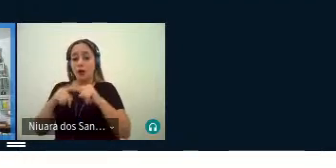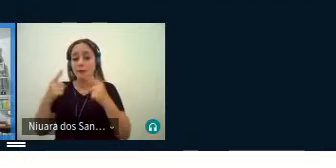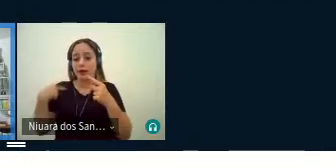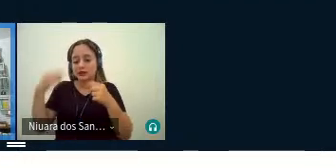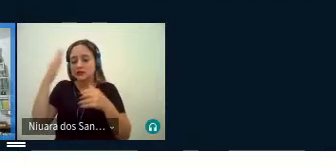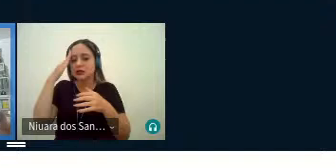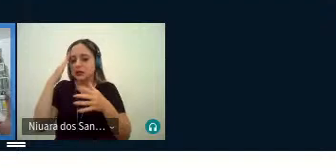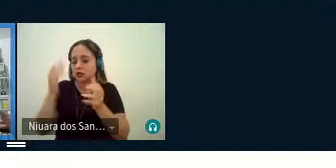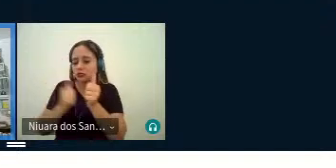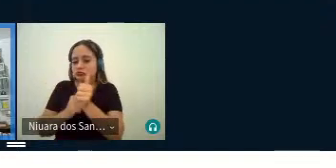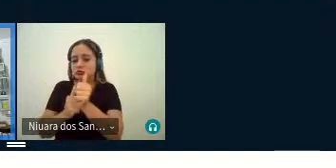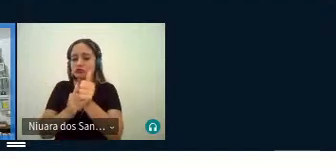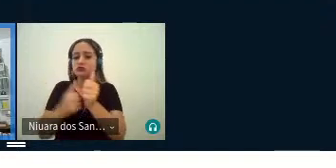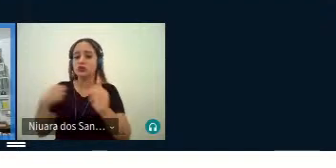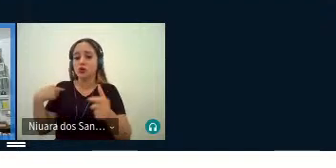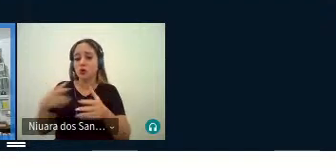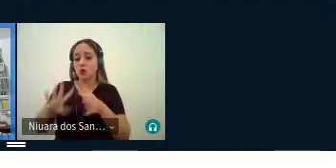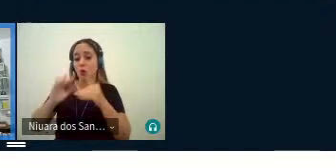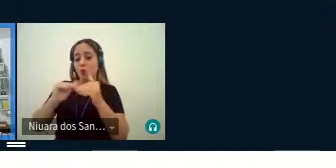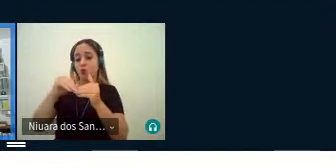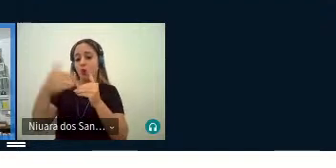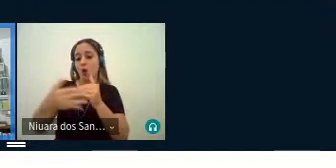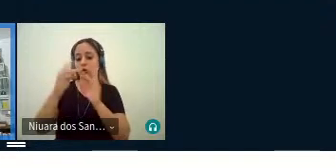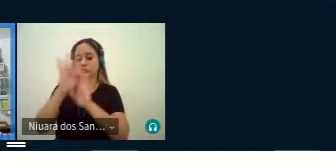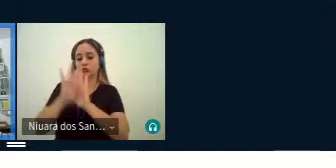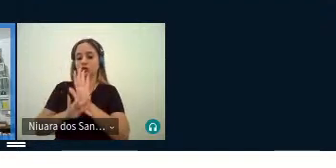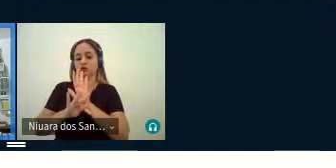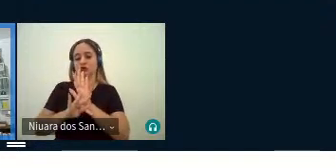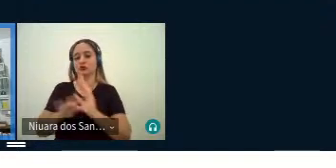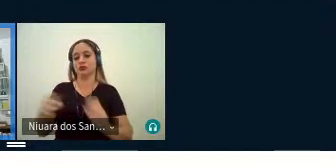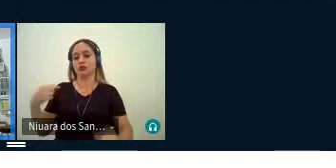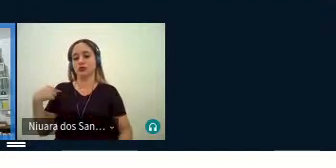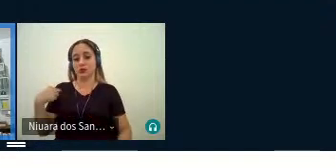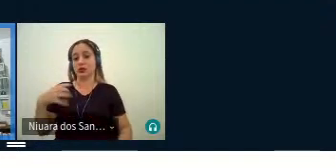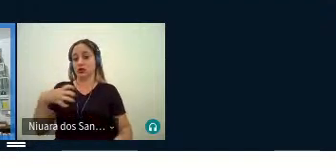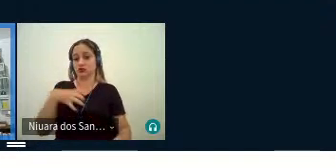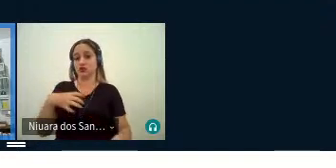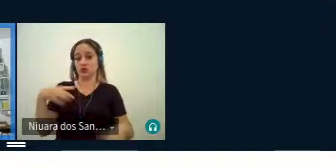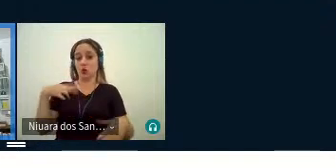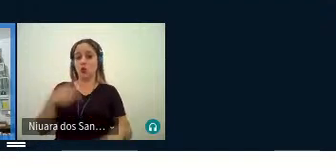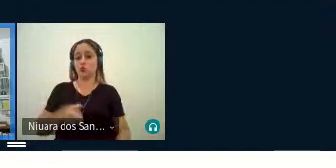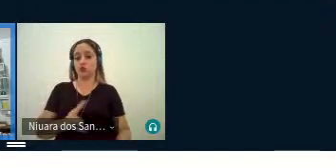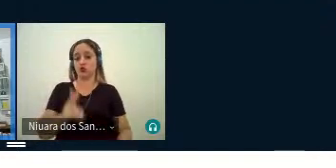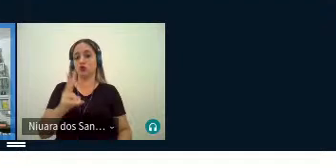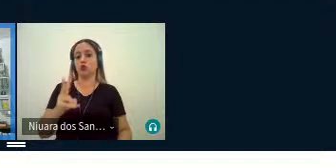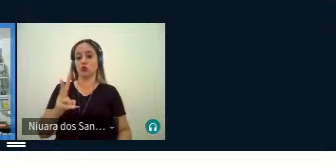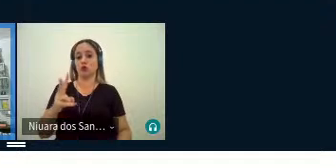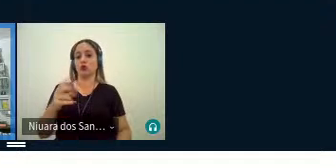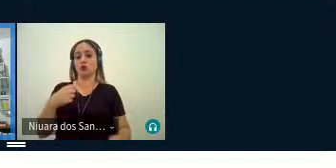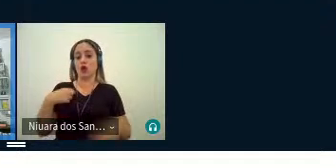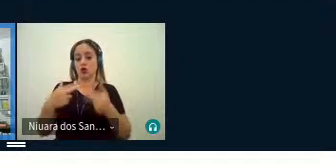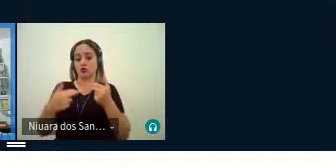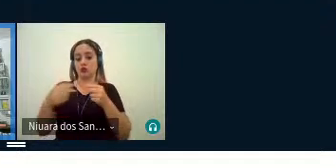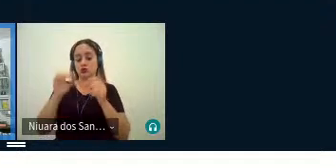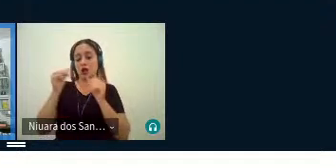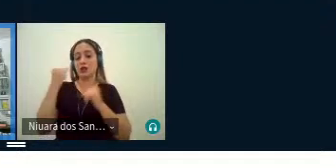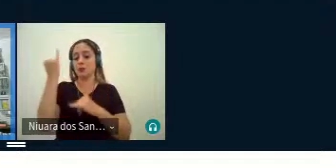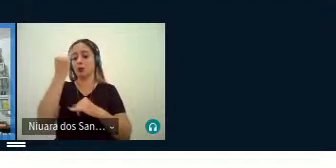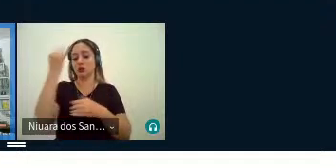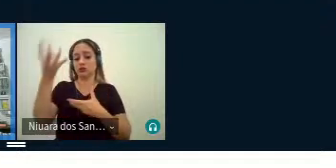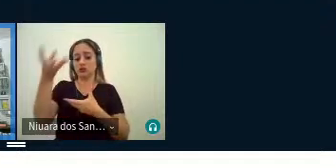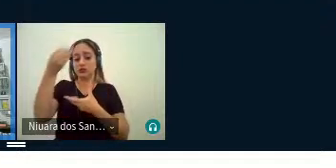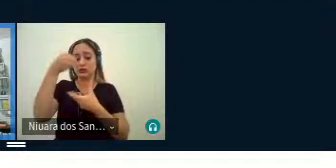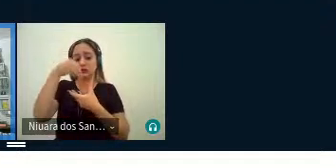significância que existe no exterior do texto primeiro, dessa maneira, permanece a manutenção dos requisitos importantes da matriz da